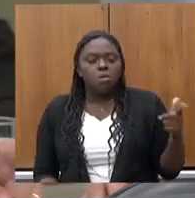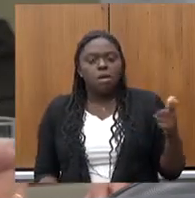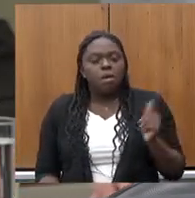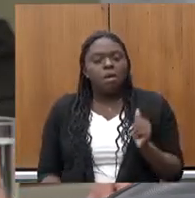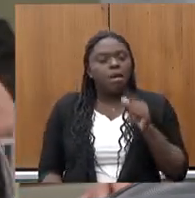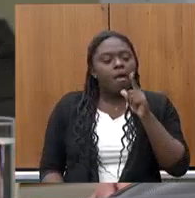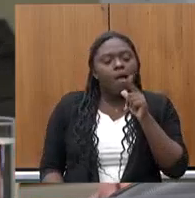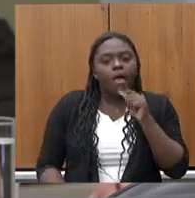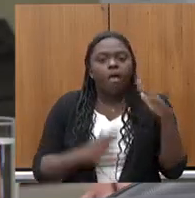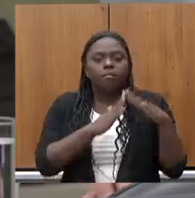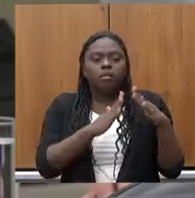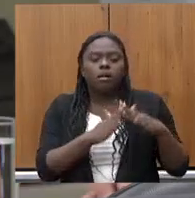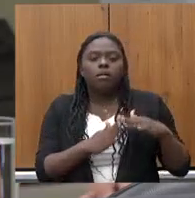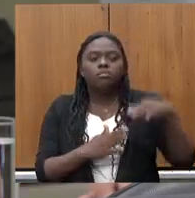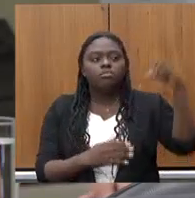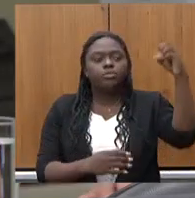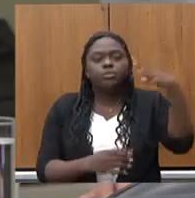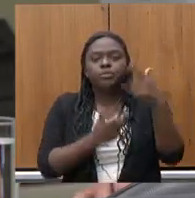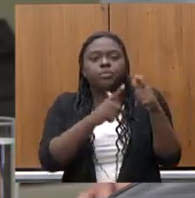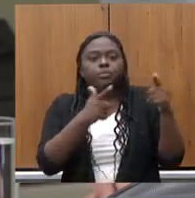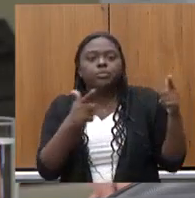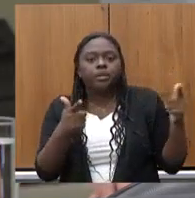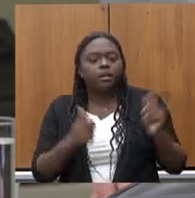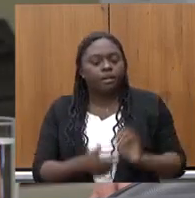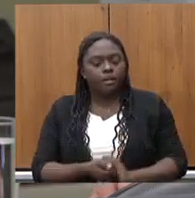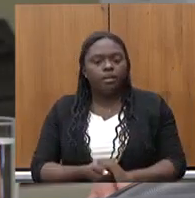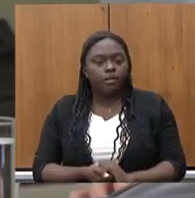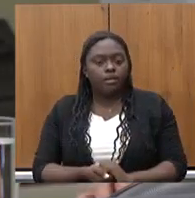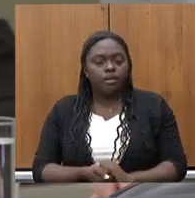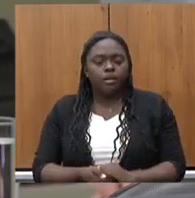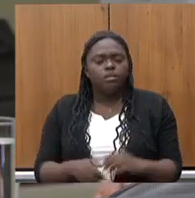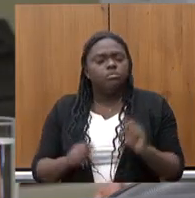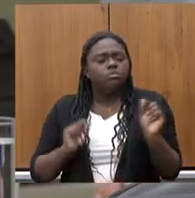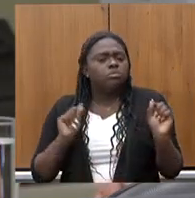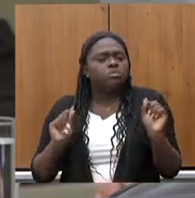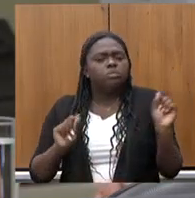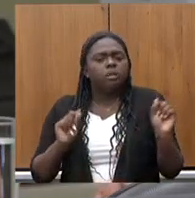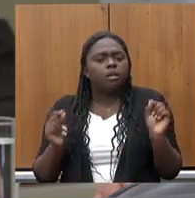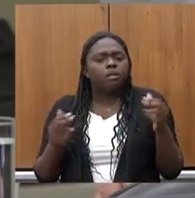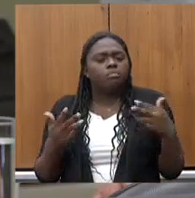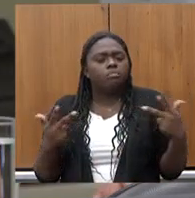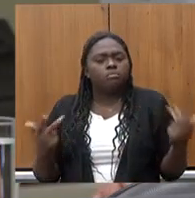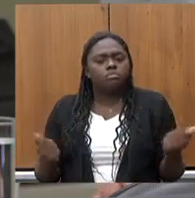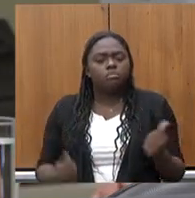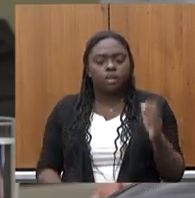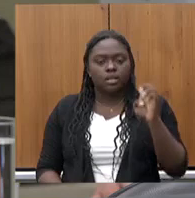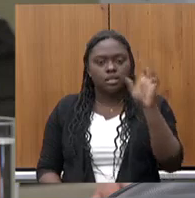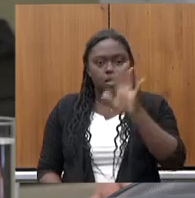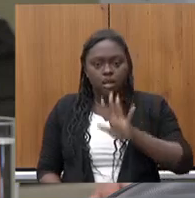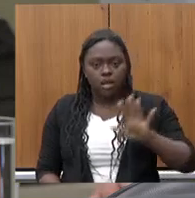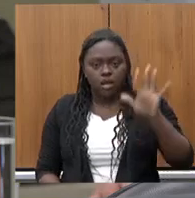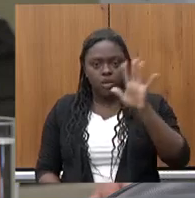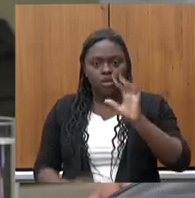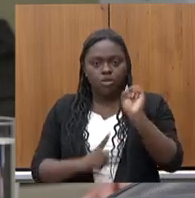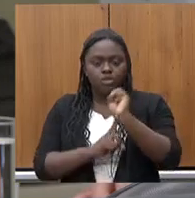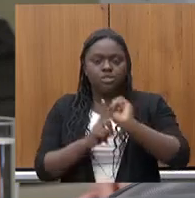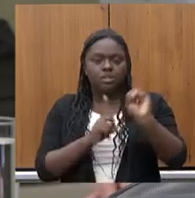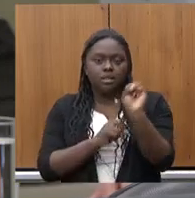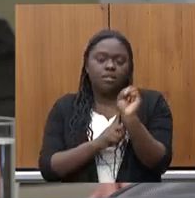outro tanto percentual não tem energia elétrica e o que que é isso isso é estado isso é socialismo